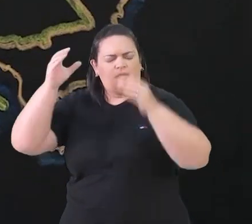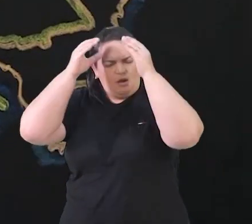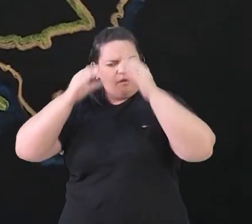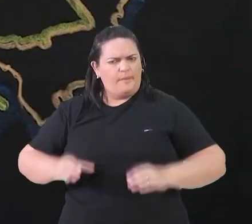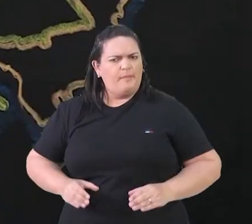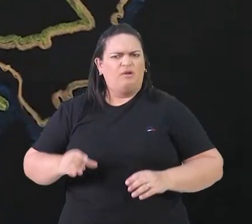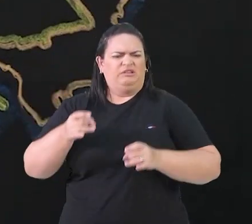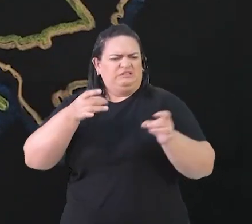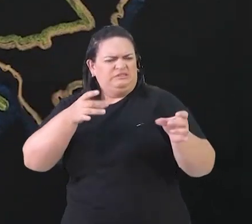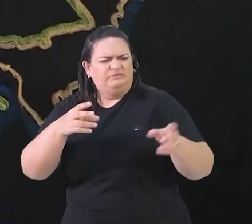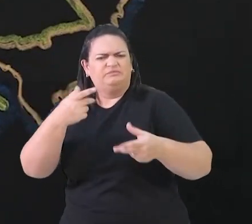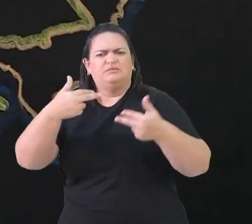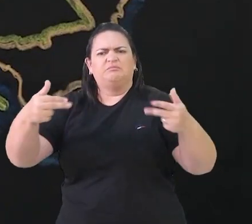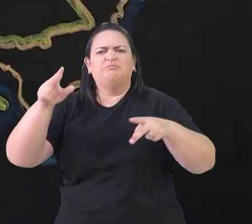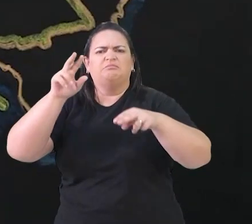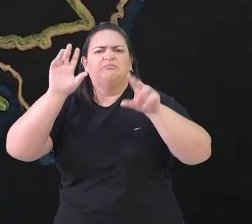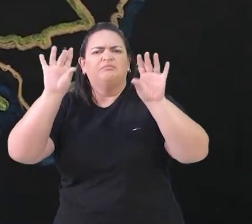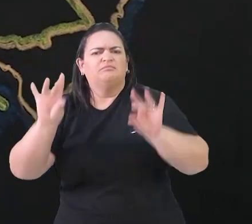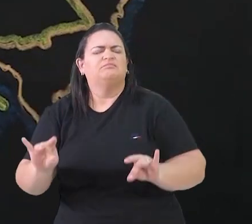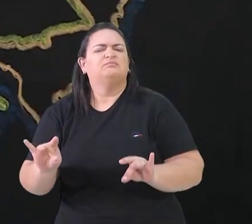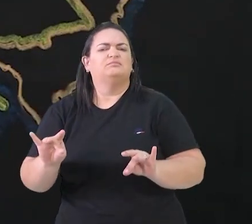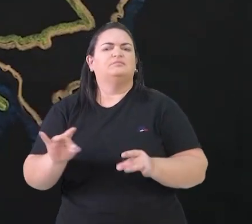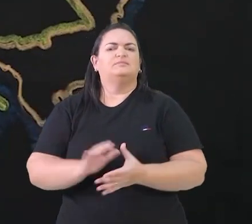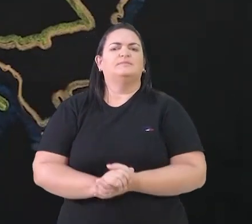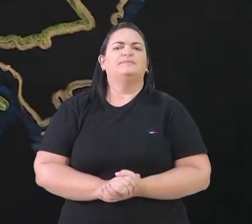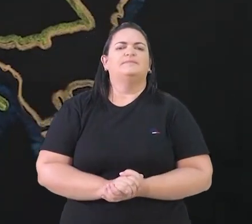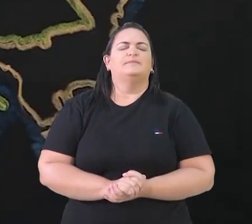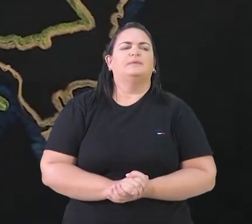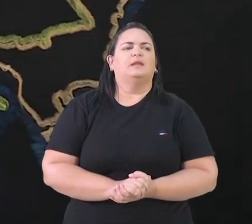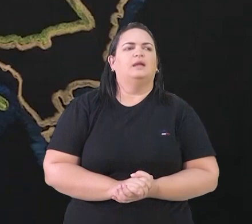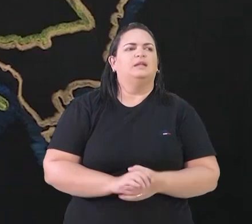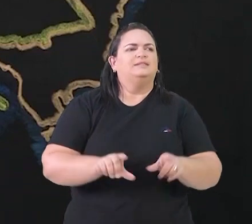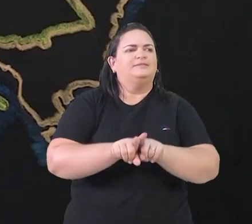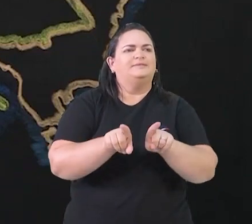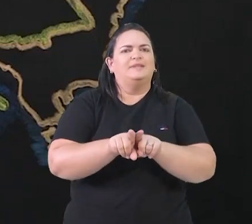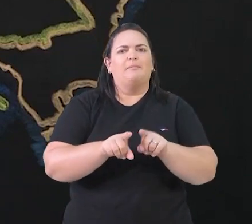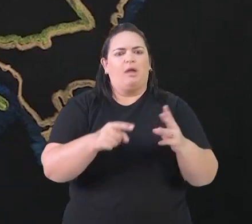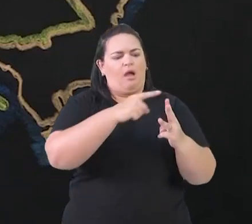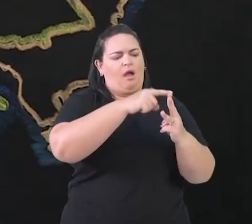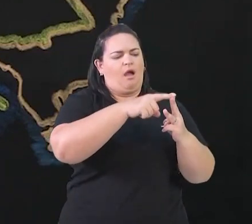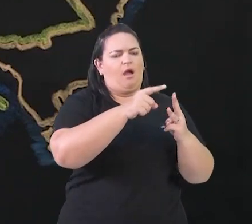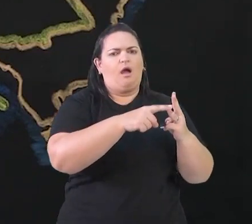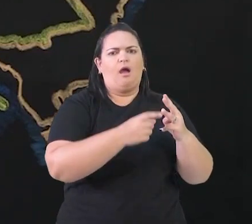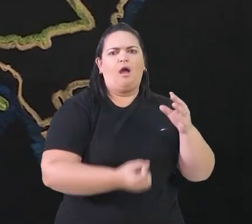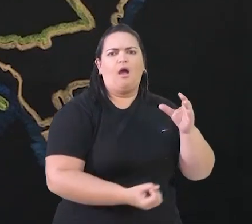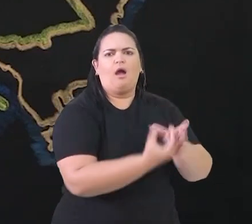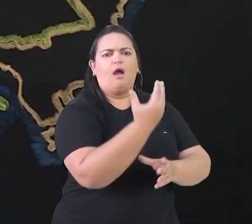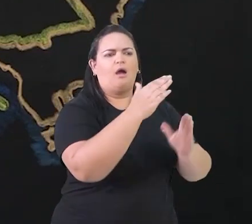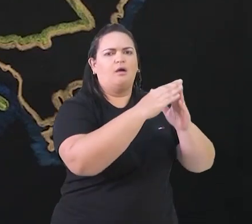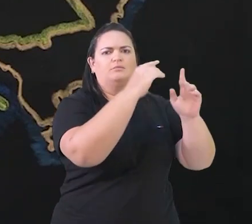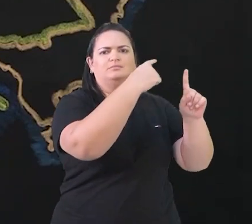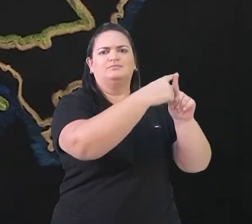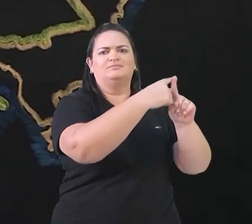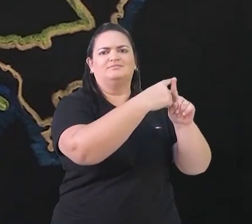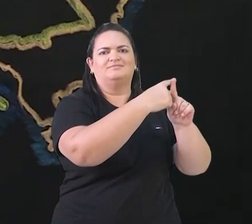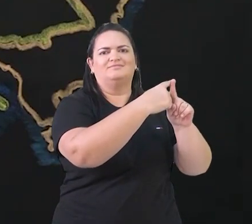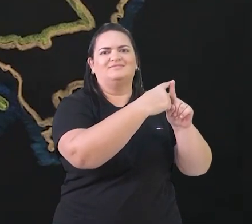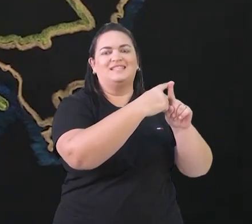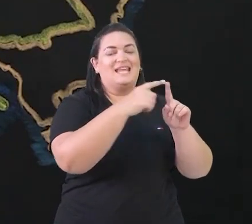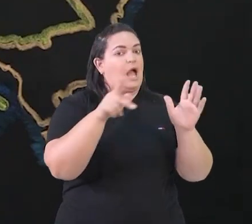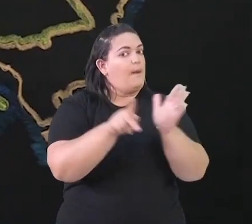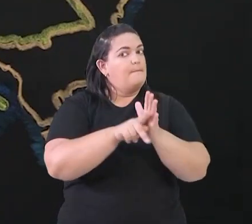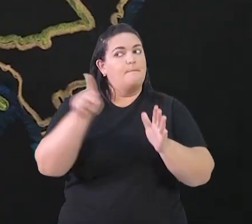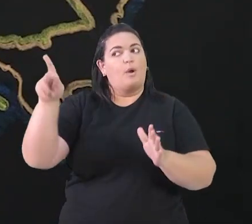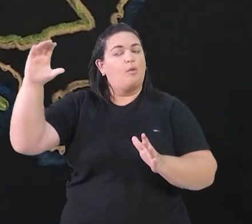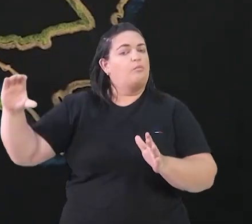das indulgências, dos cargos da Igreja, etc. Isso fez com que outras igrejas, que eram cristãs, mas não eram mais a Igreja